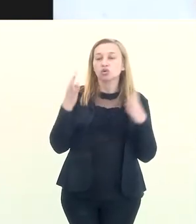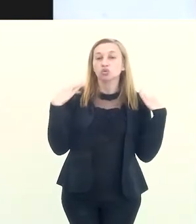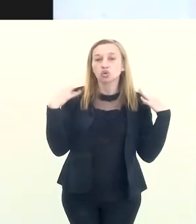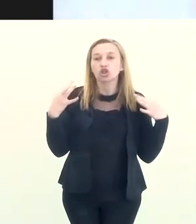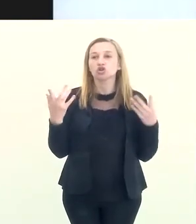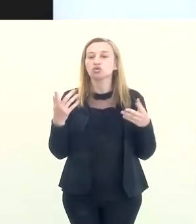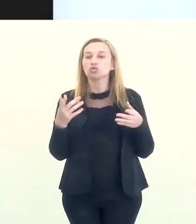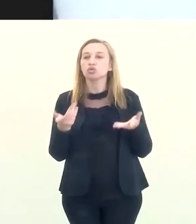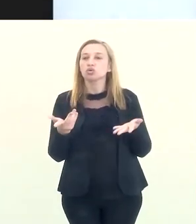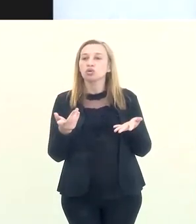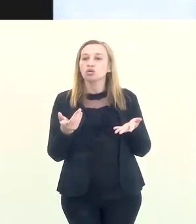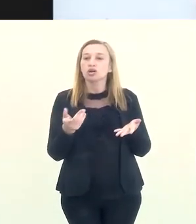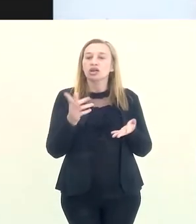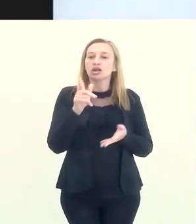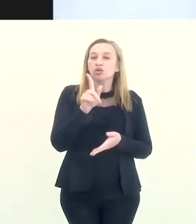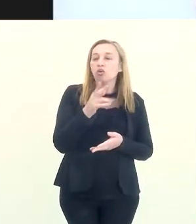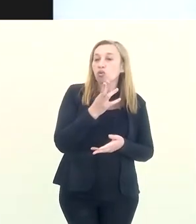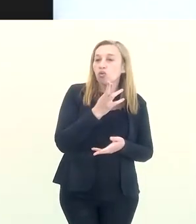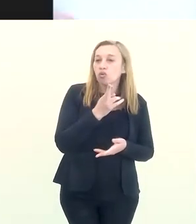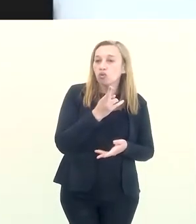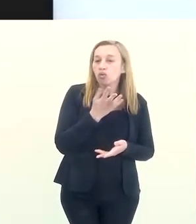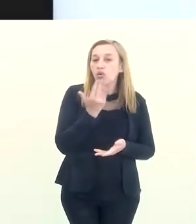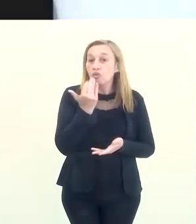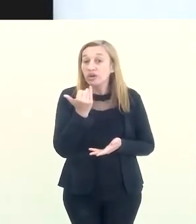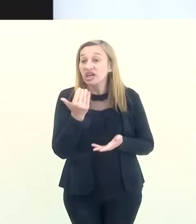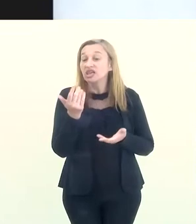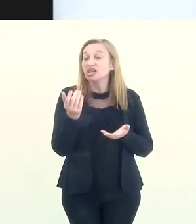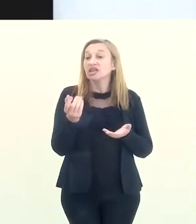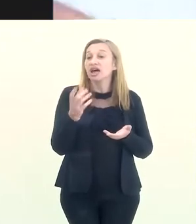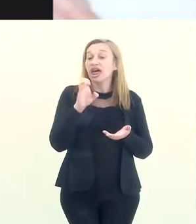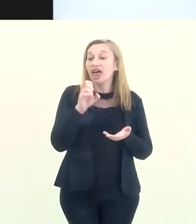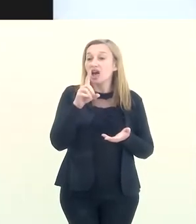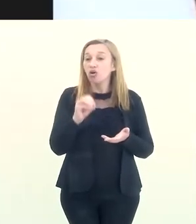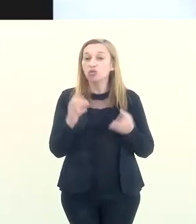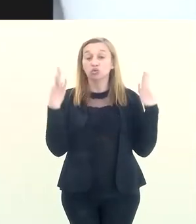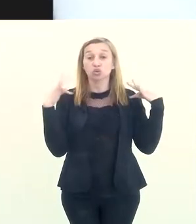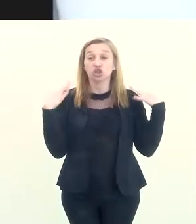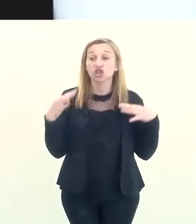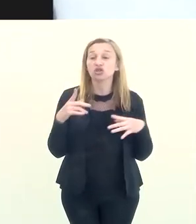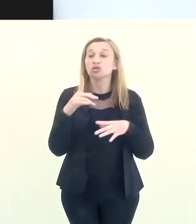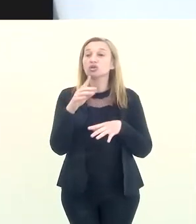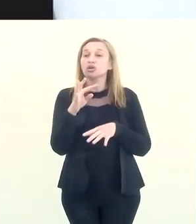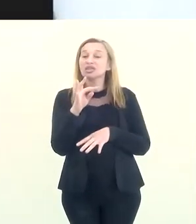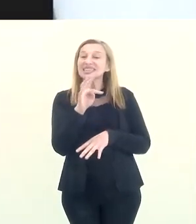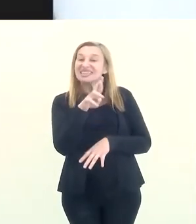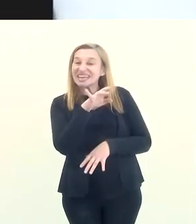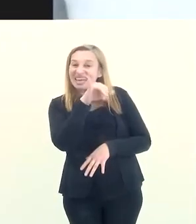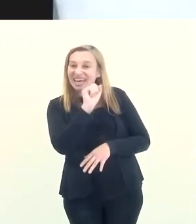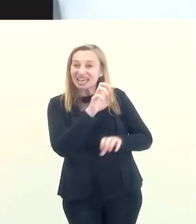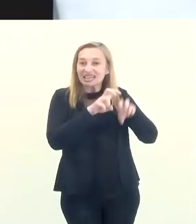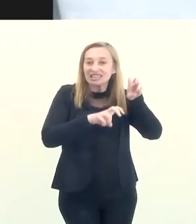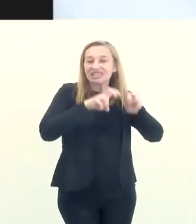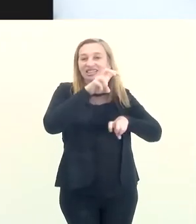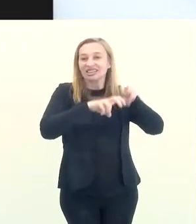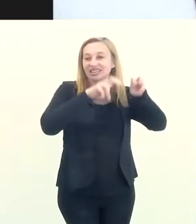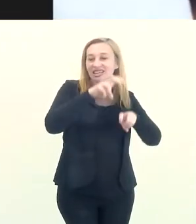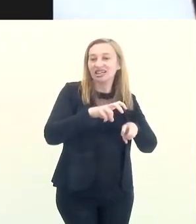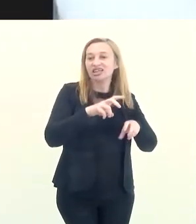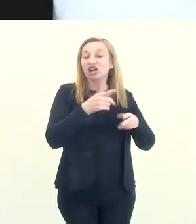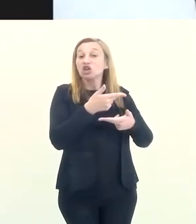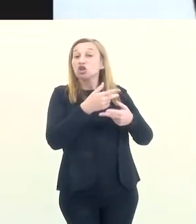turístico, um equipamento turístico, com gastronomia, com ecoturismo, com trilhas, com